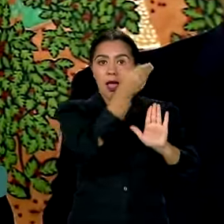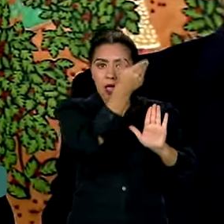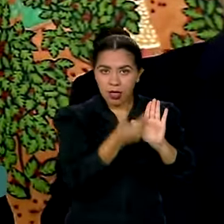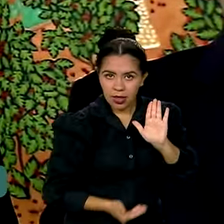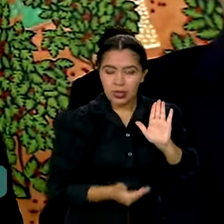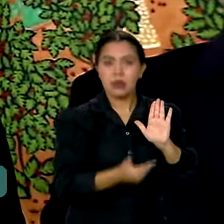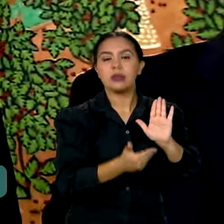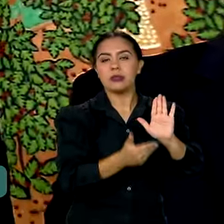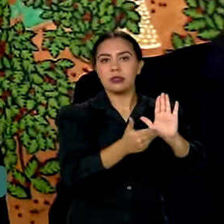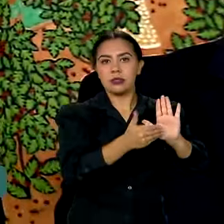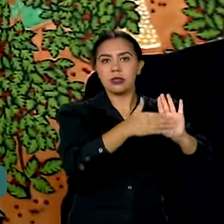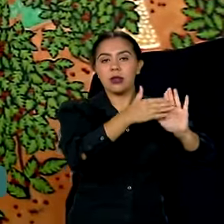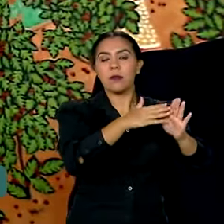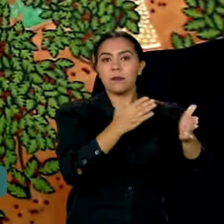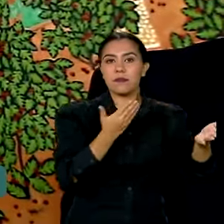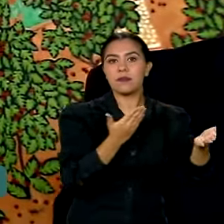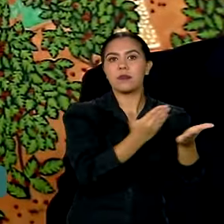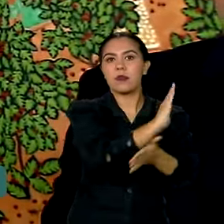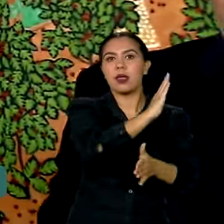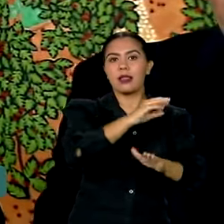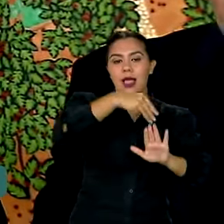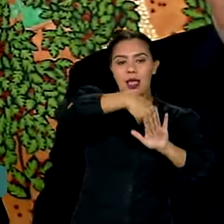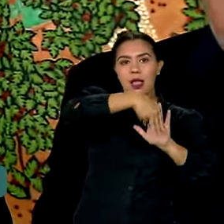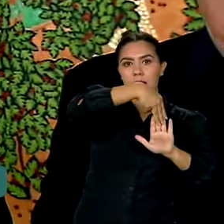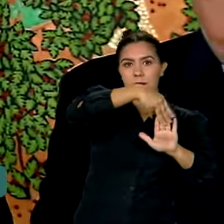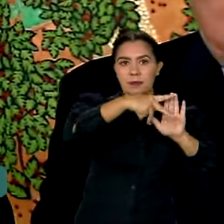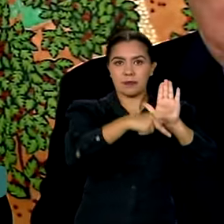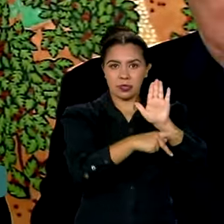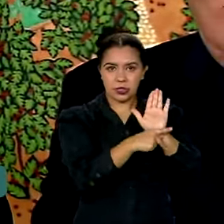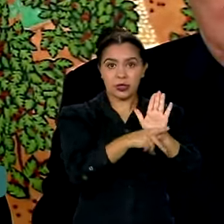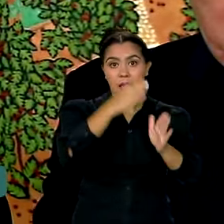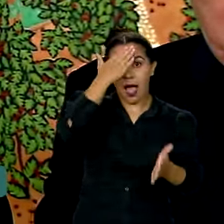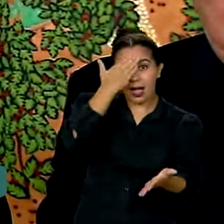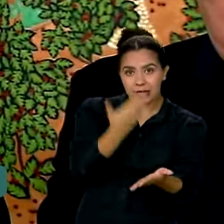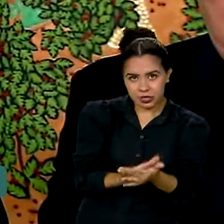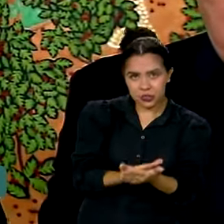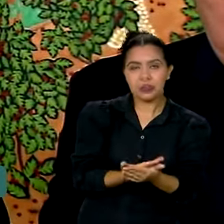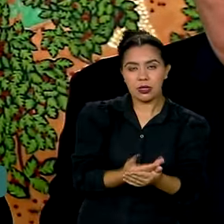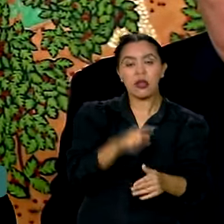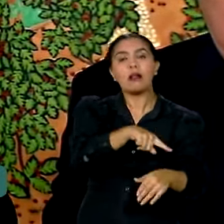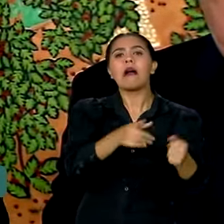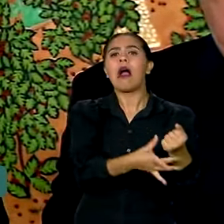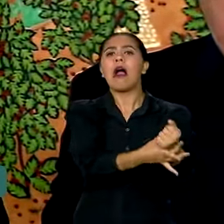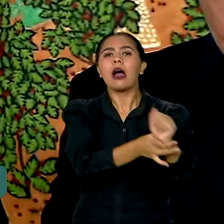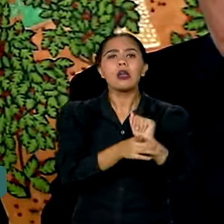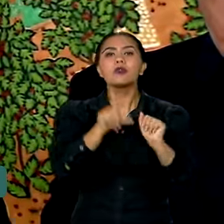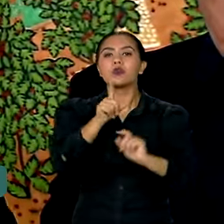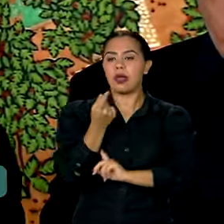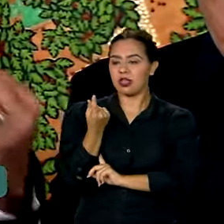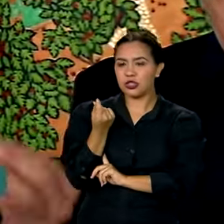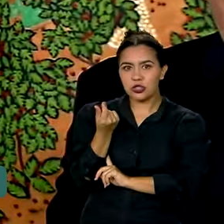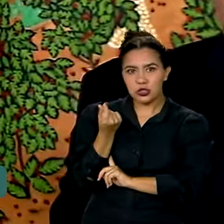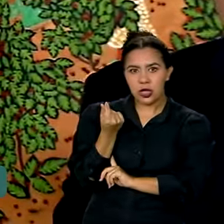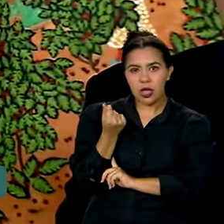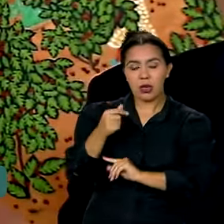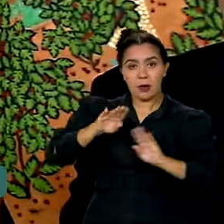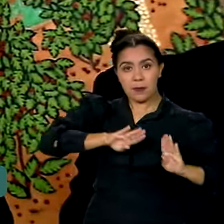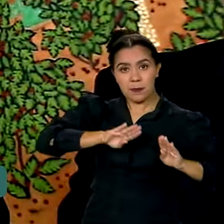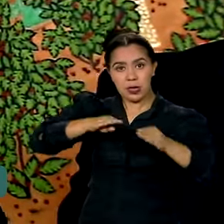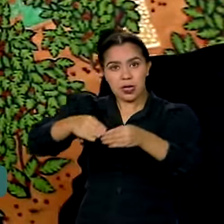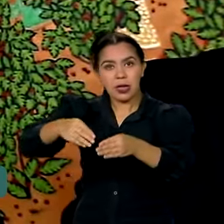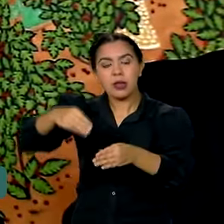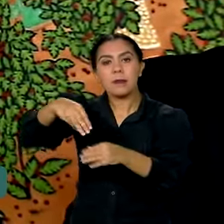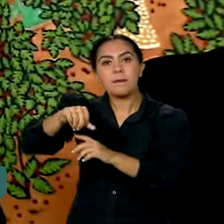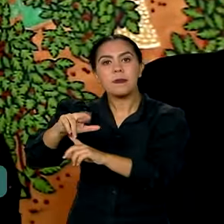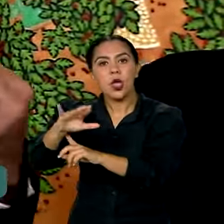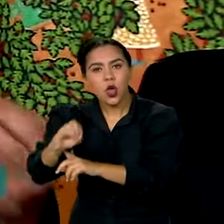as propostas da MP do Acredita. A medida provisória do Acredita garante crédito desde o microcrédito